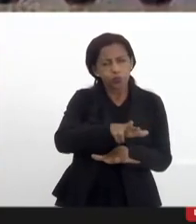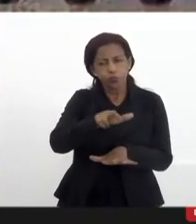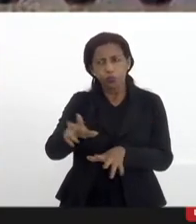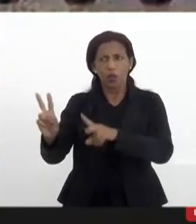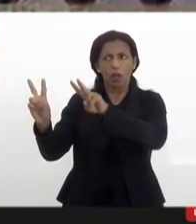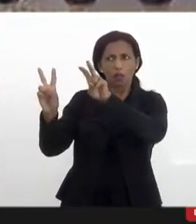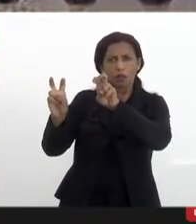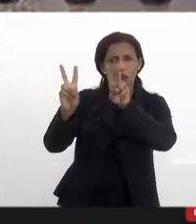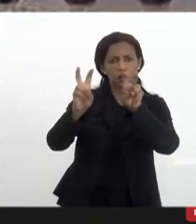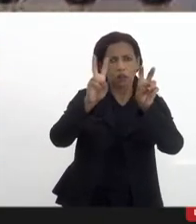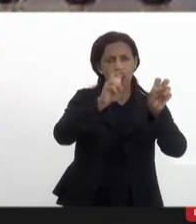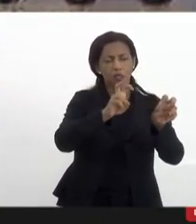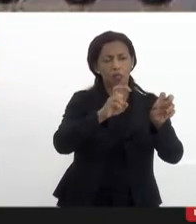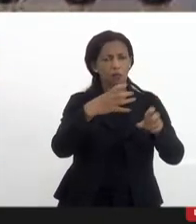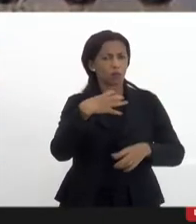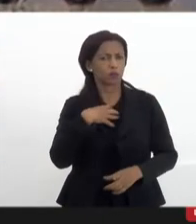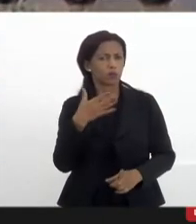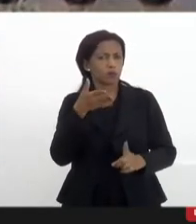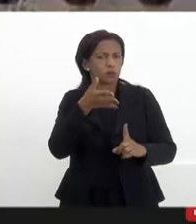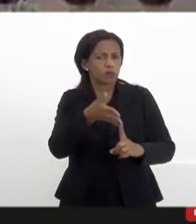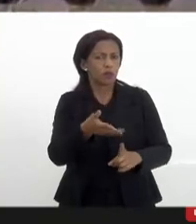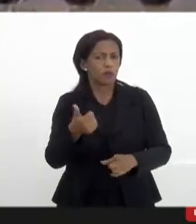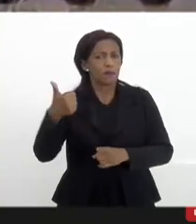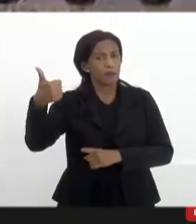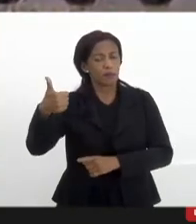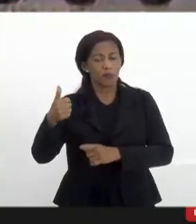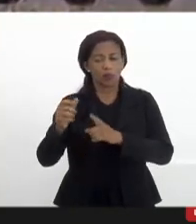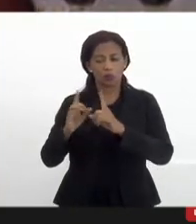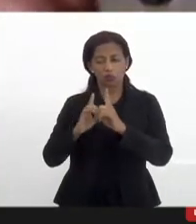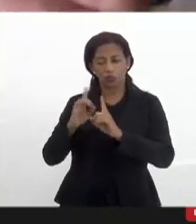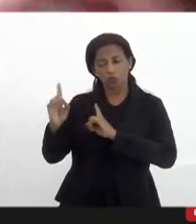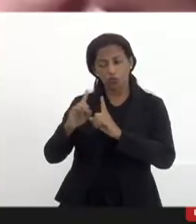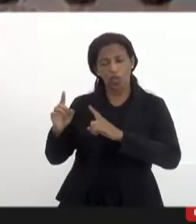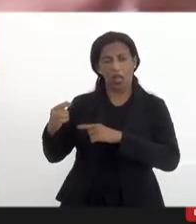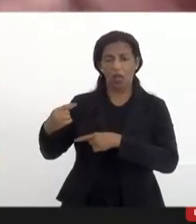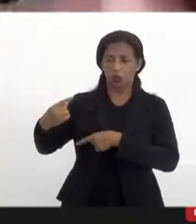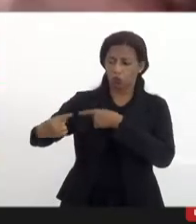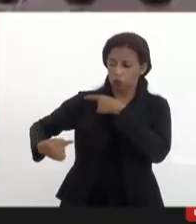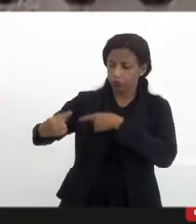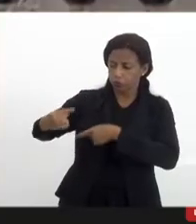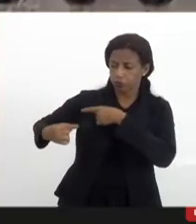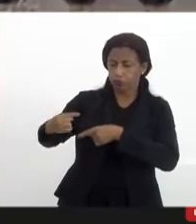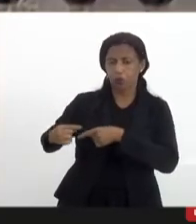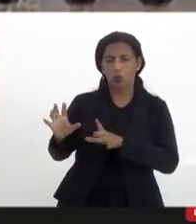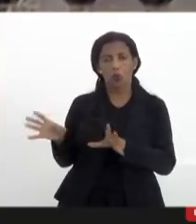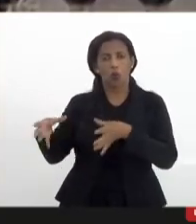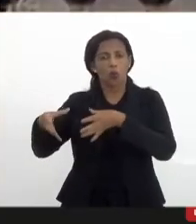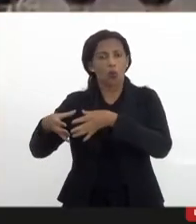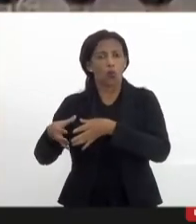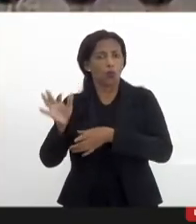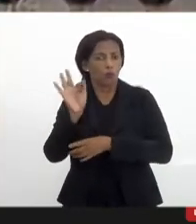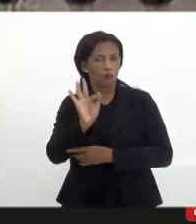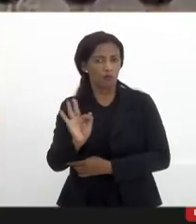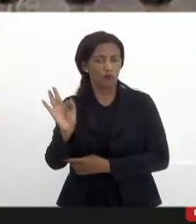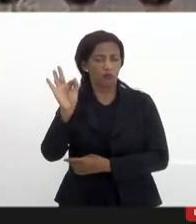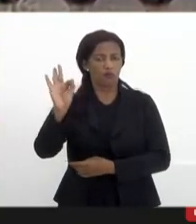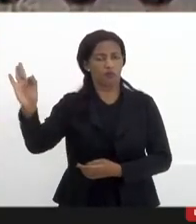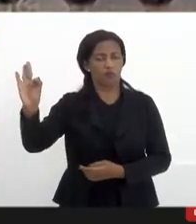nesse sentido primeiro tratamento com o diálogo com as nossas bancadas no âmbito federal